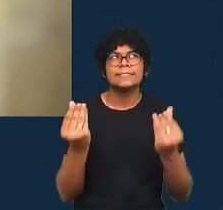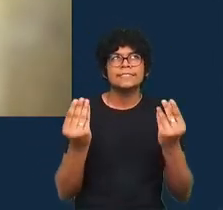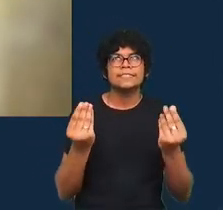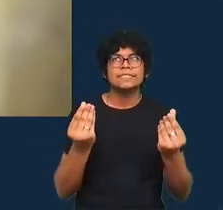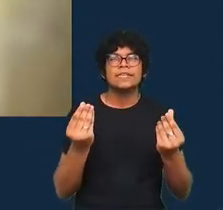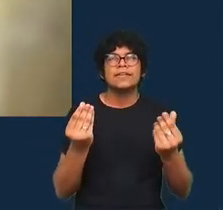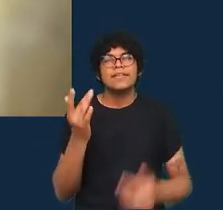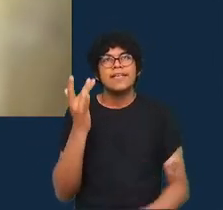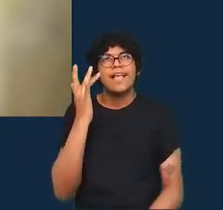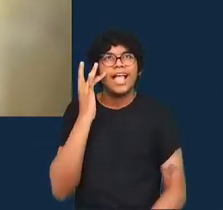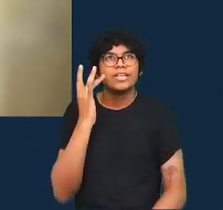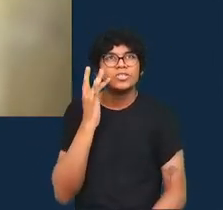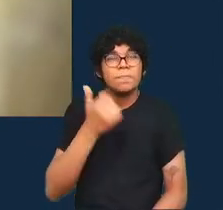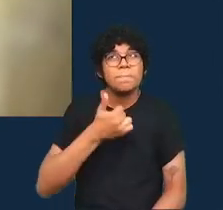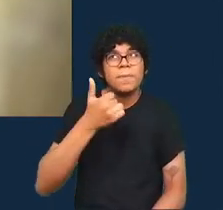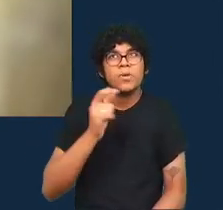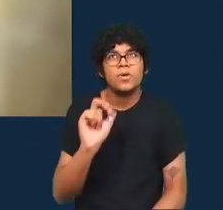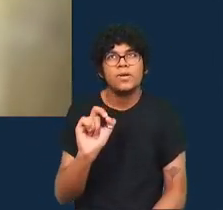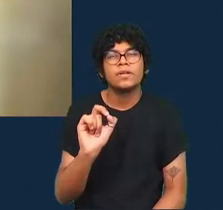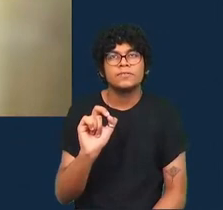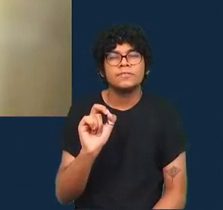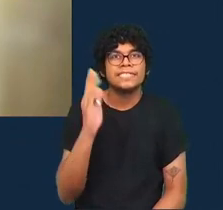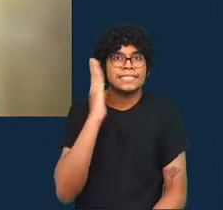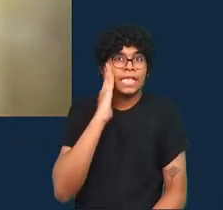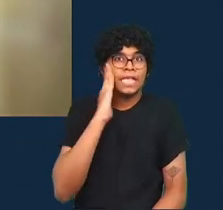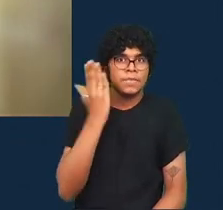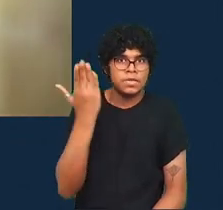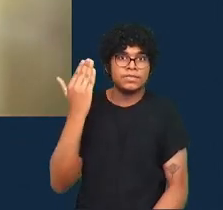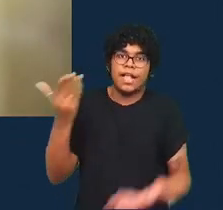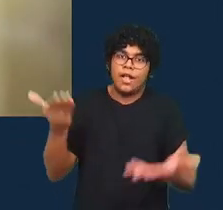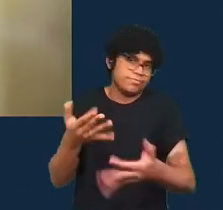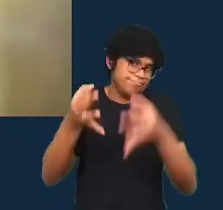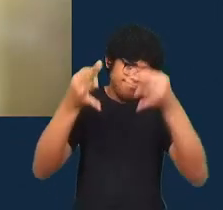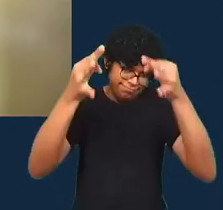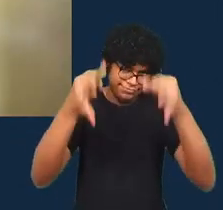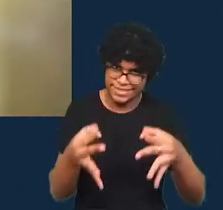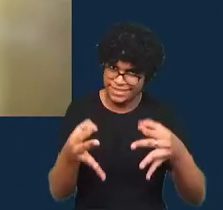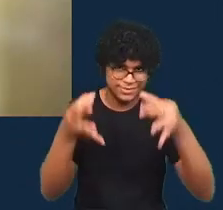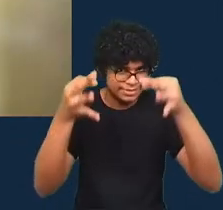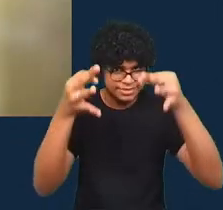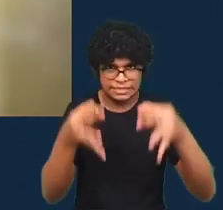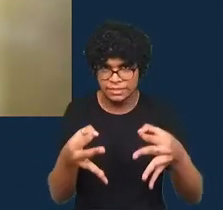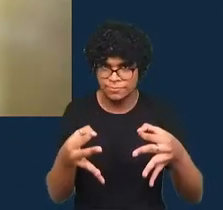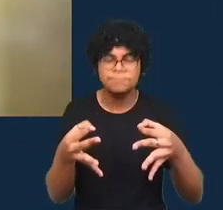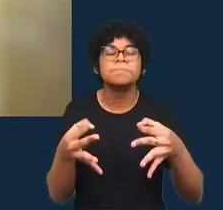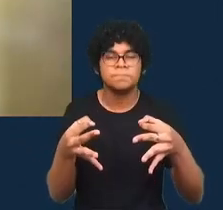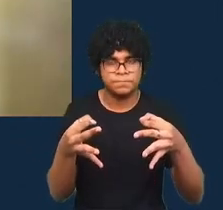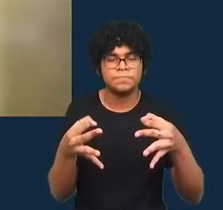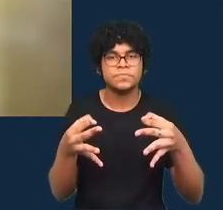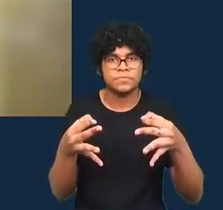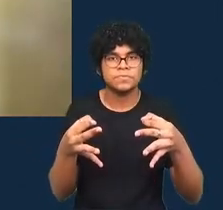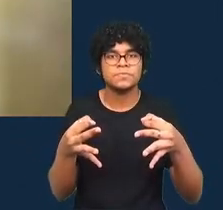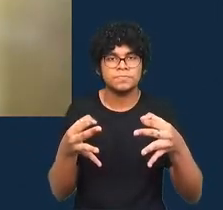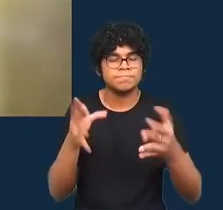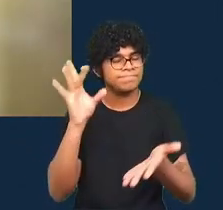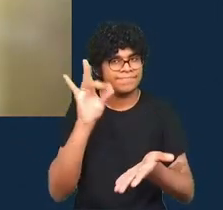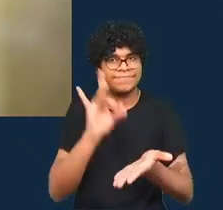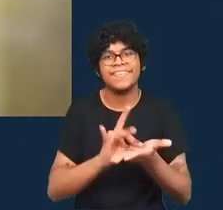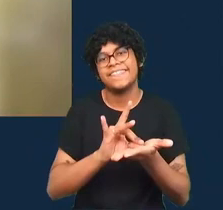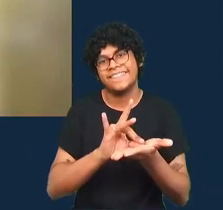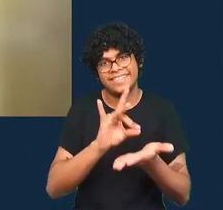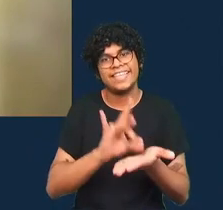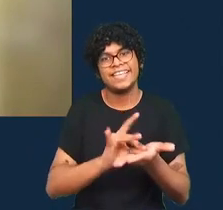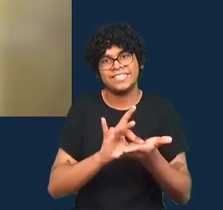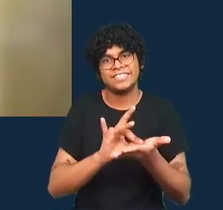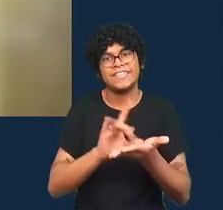nós sabíamos antes e agora temos certeza e é realmente uma questão de